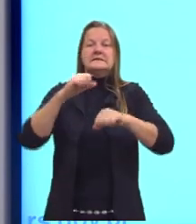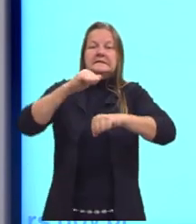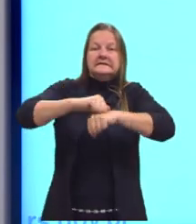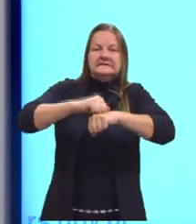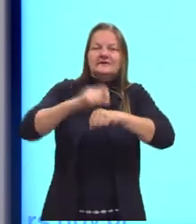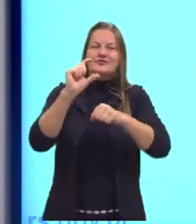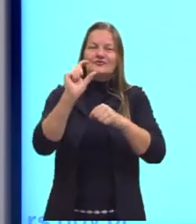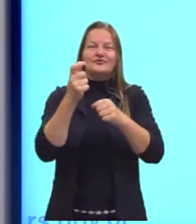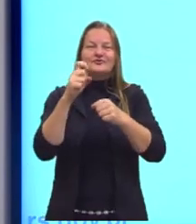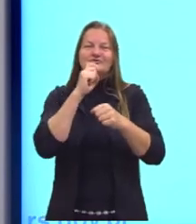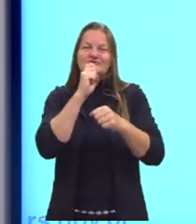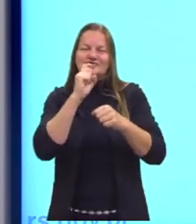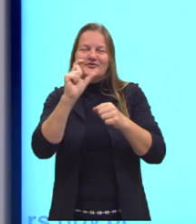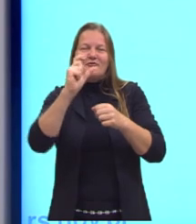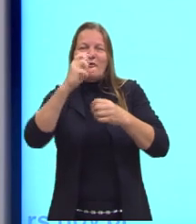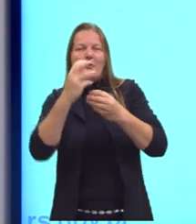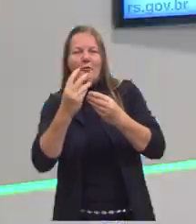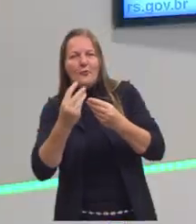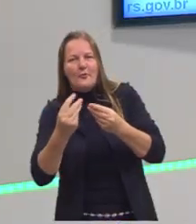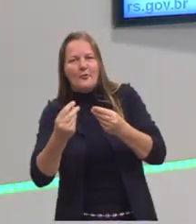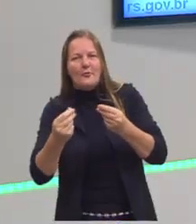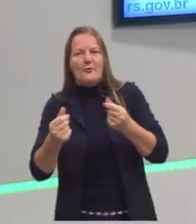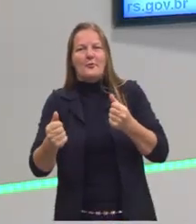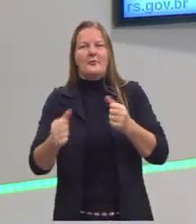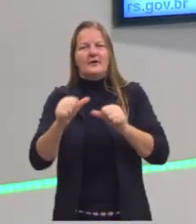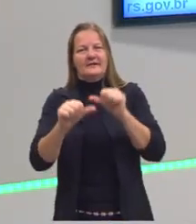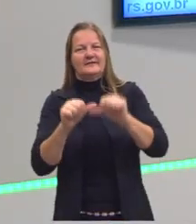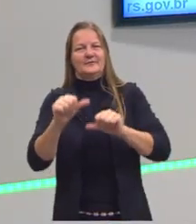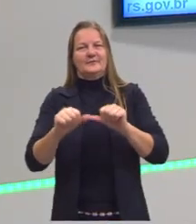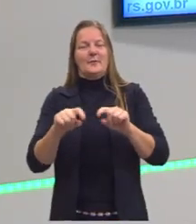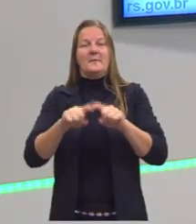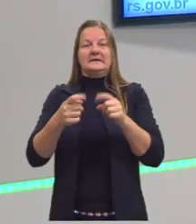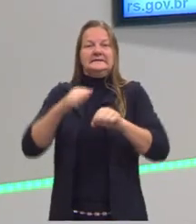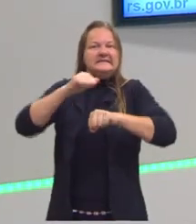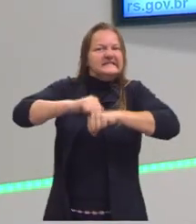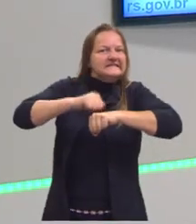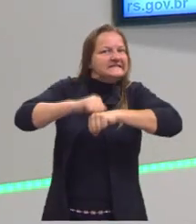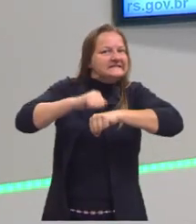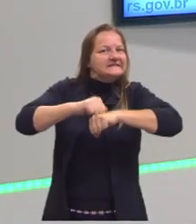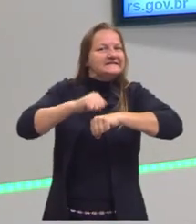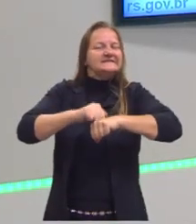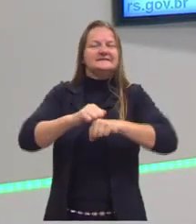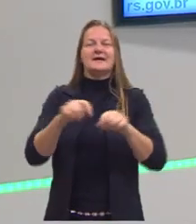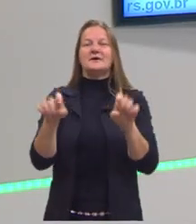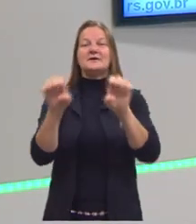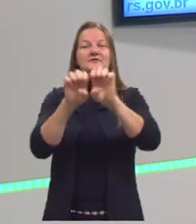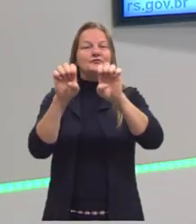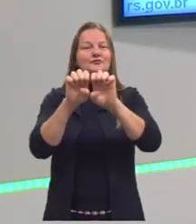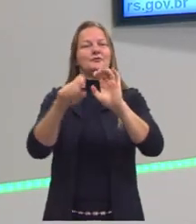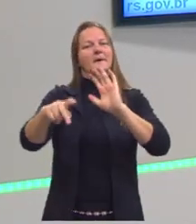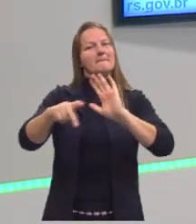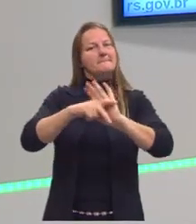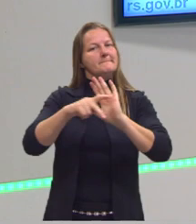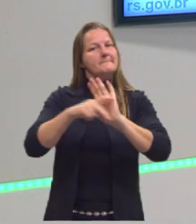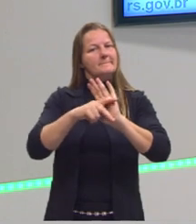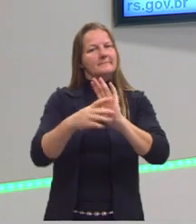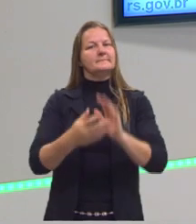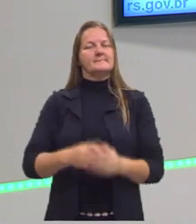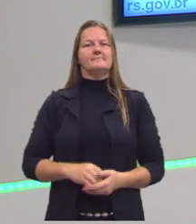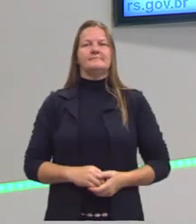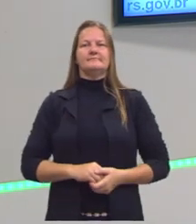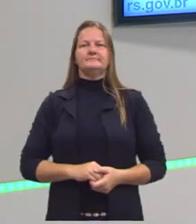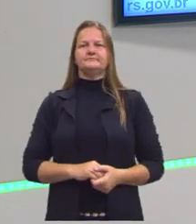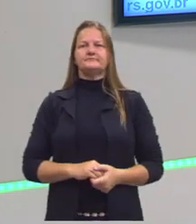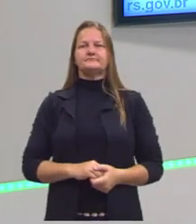deixar ele com o tempo, ele vai se tornar líquido. Mas, enquanto ele está no estado sólido, ele possui essa estrutura aqui.